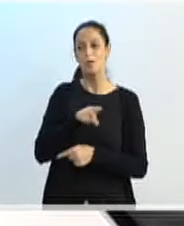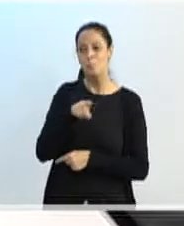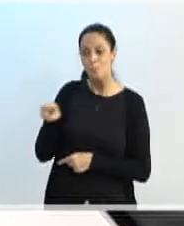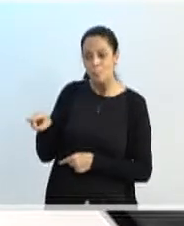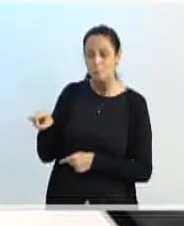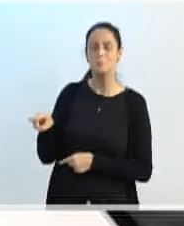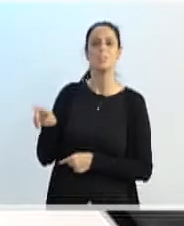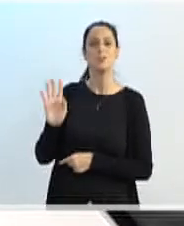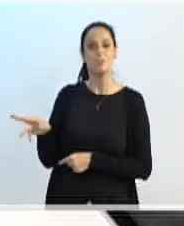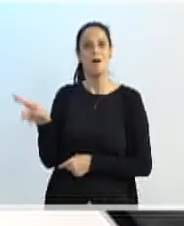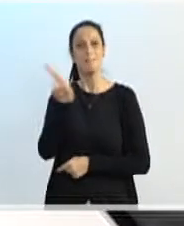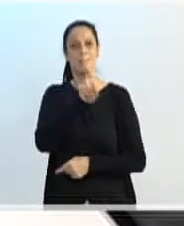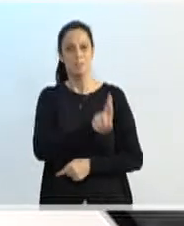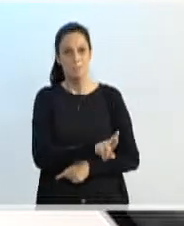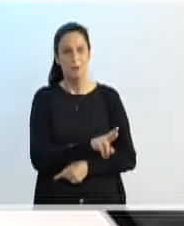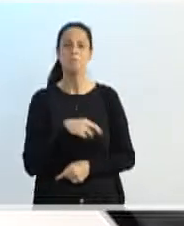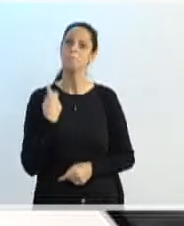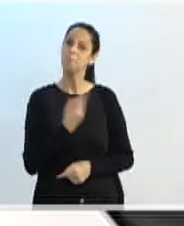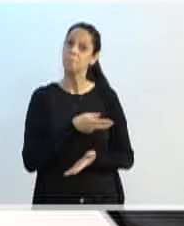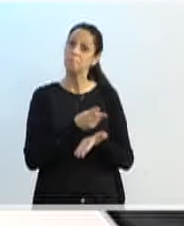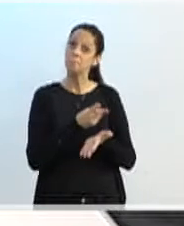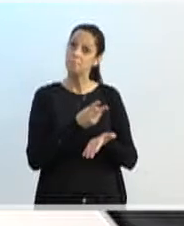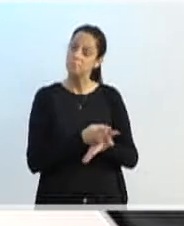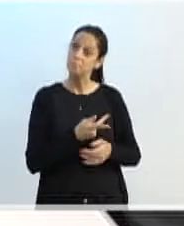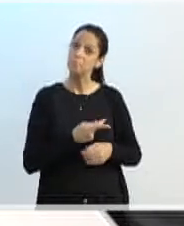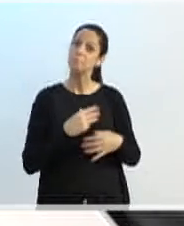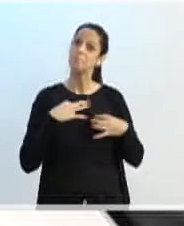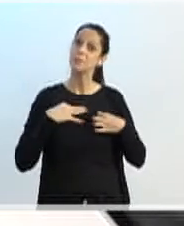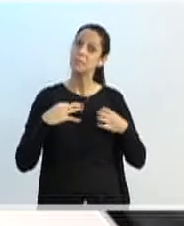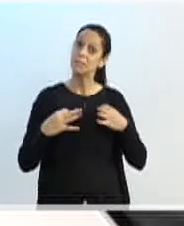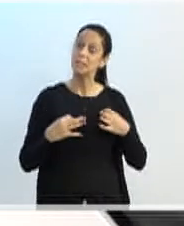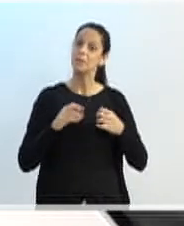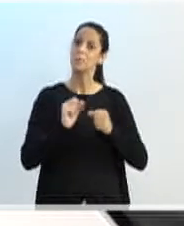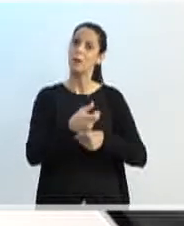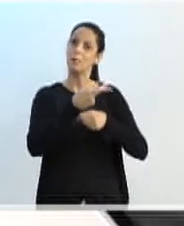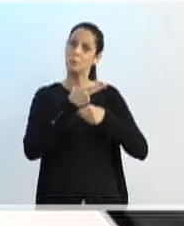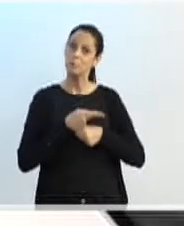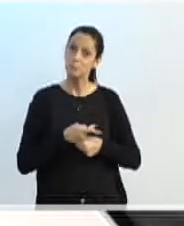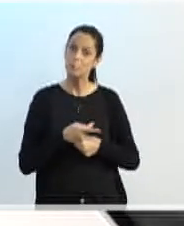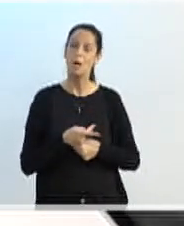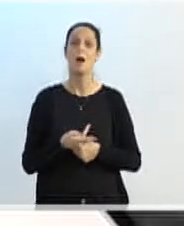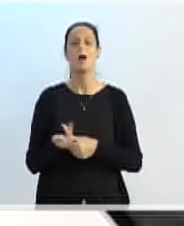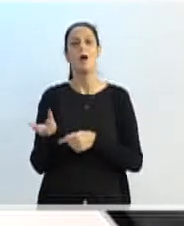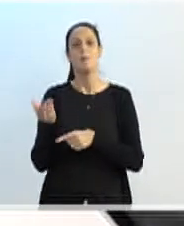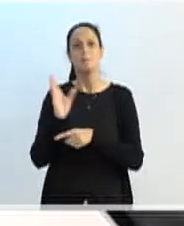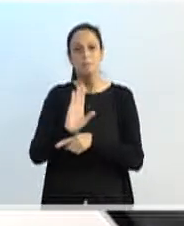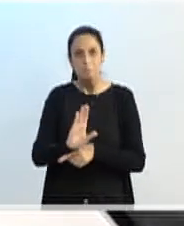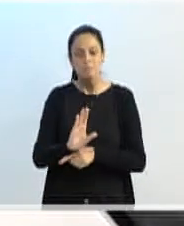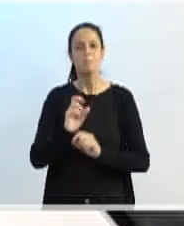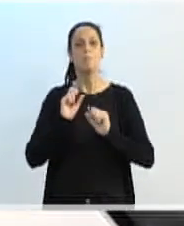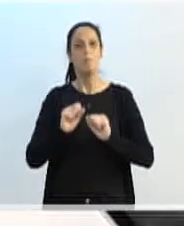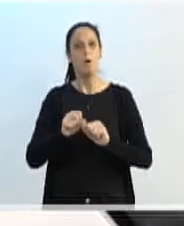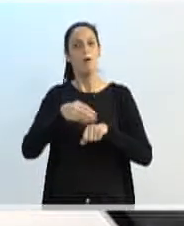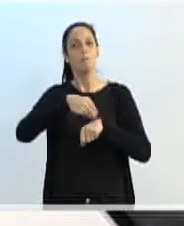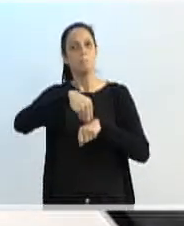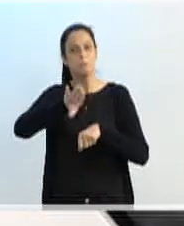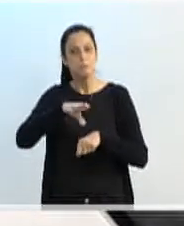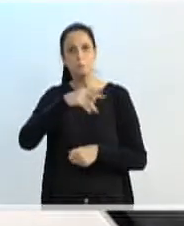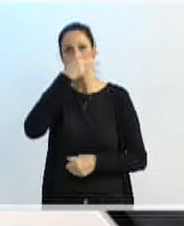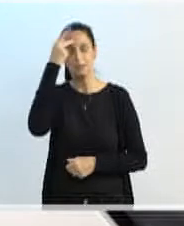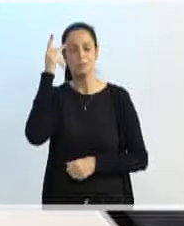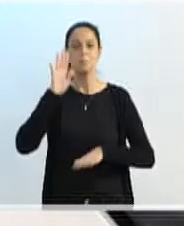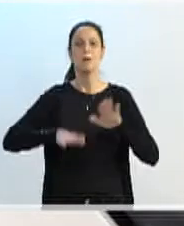e nos colocamos sempre à disposição. Compartilhe esse vídeo com as pessoas que também têm essas